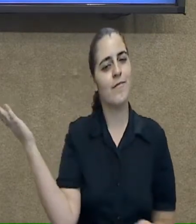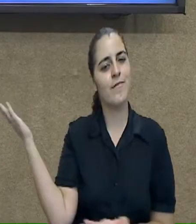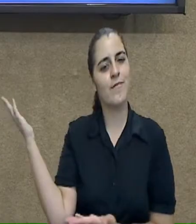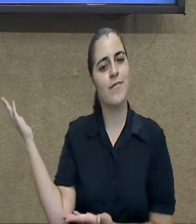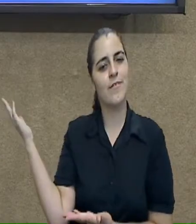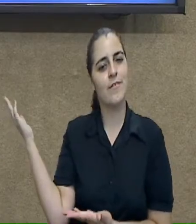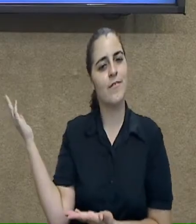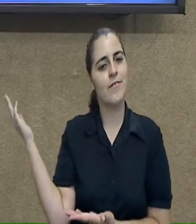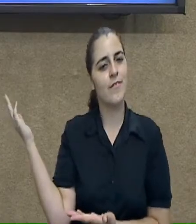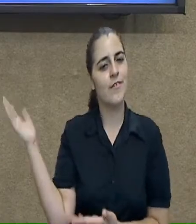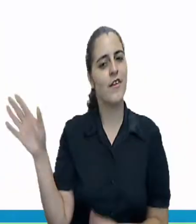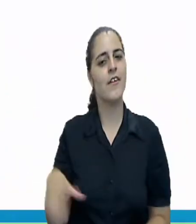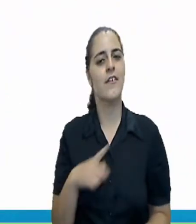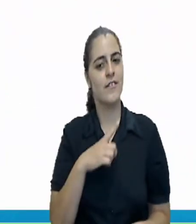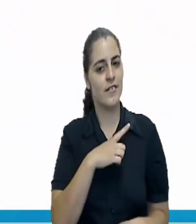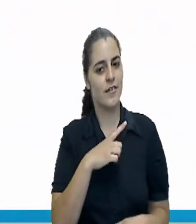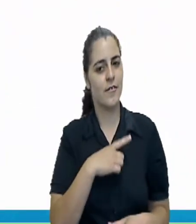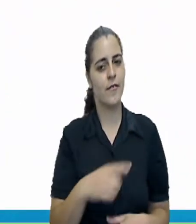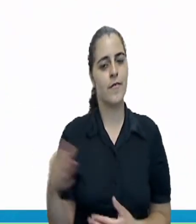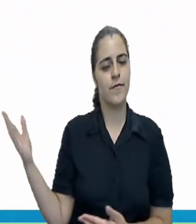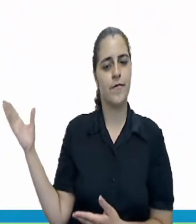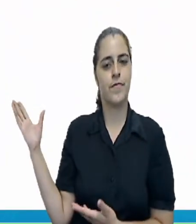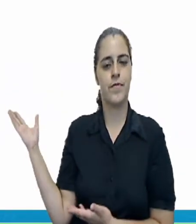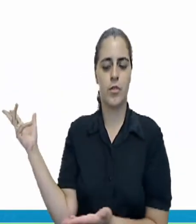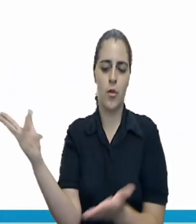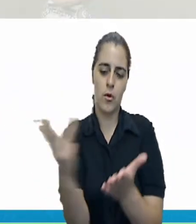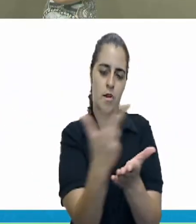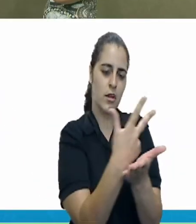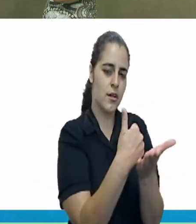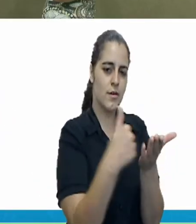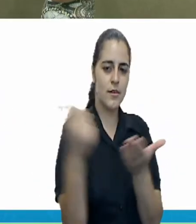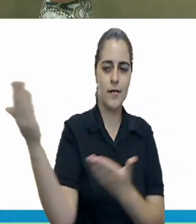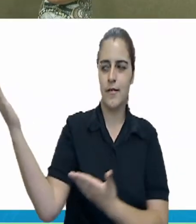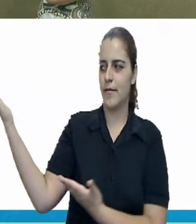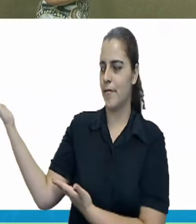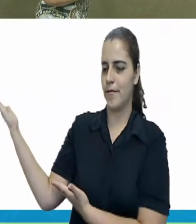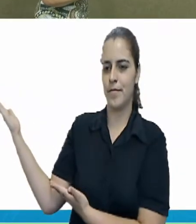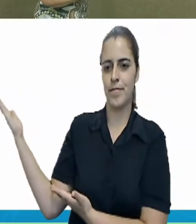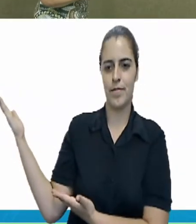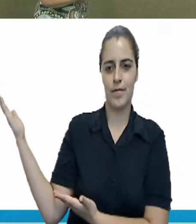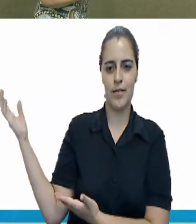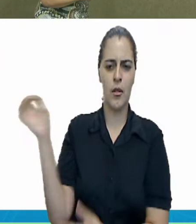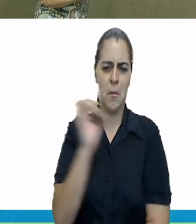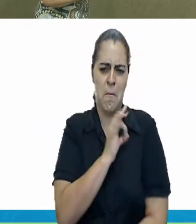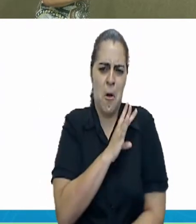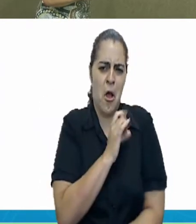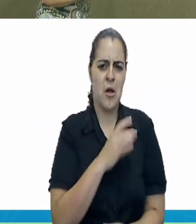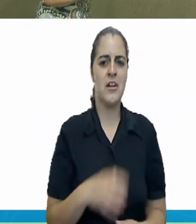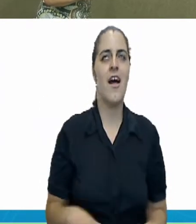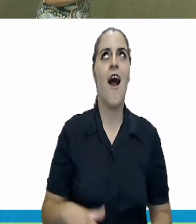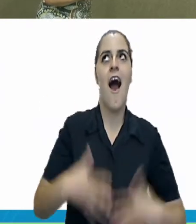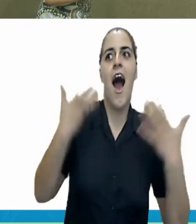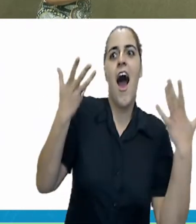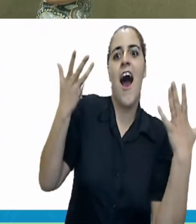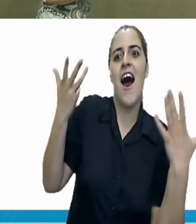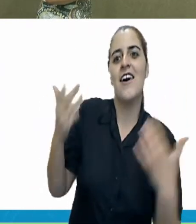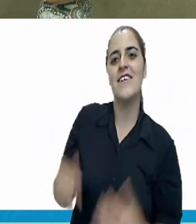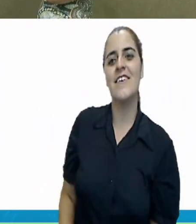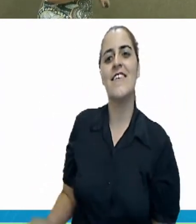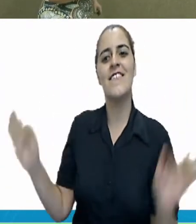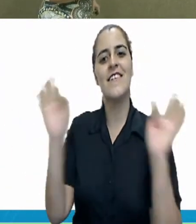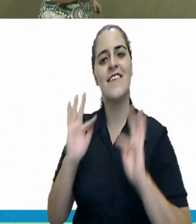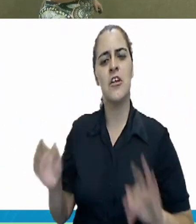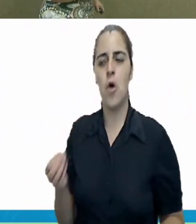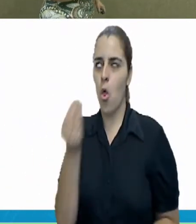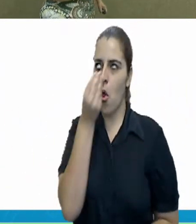Aí eu tenho uma ilustração do filme. Eu tenho o medo, a alegria e